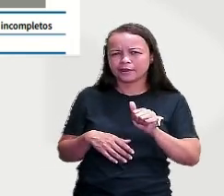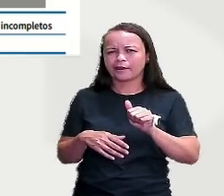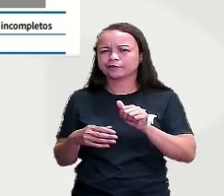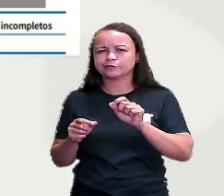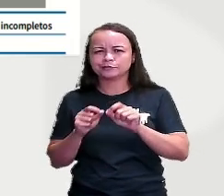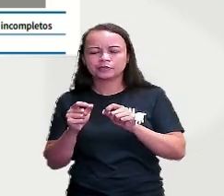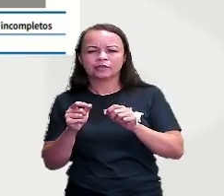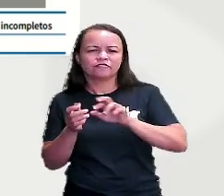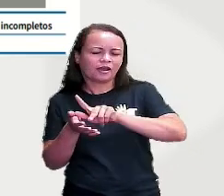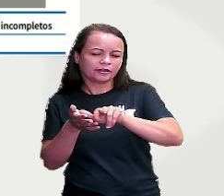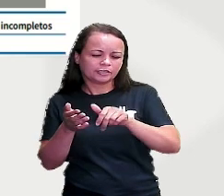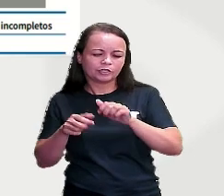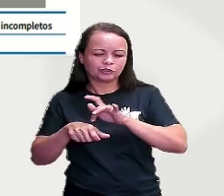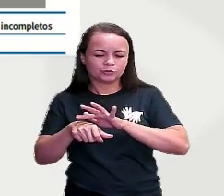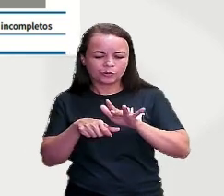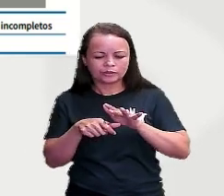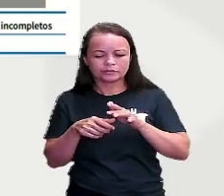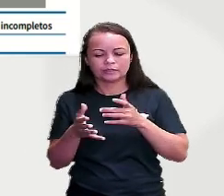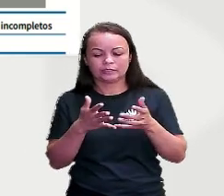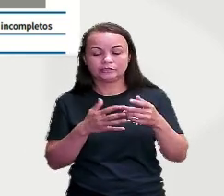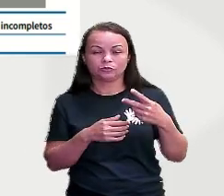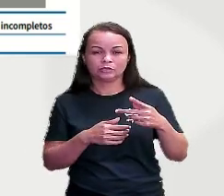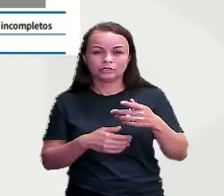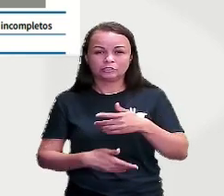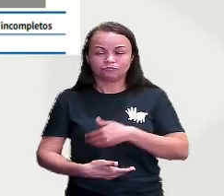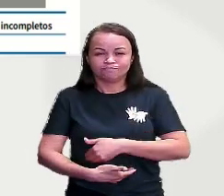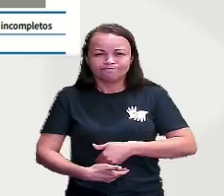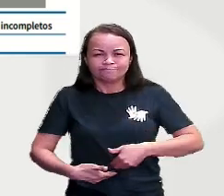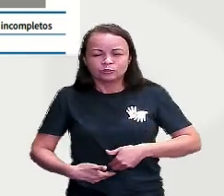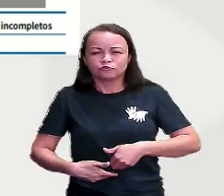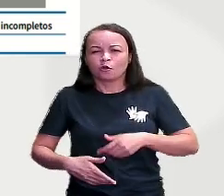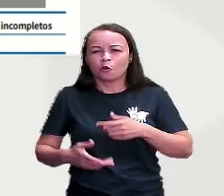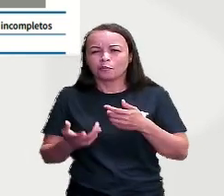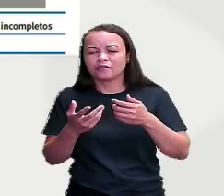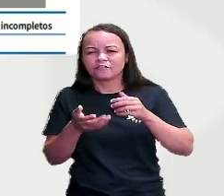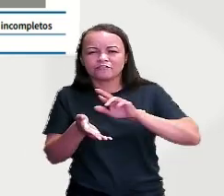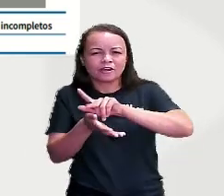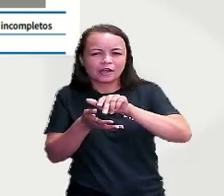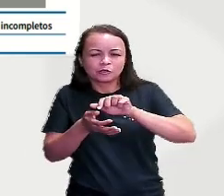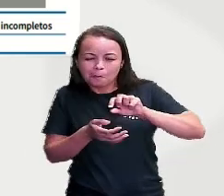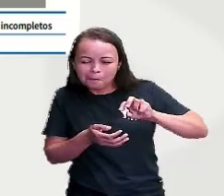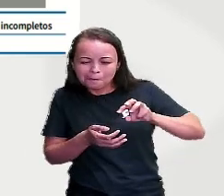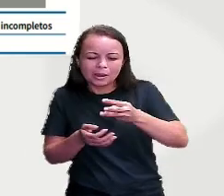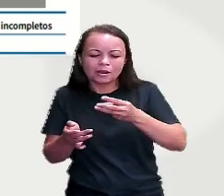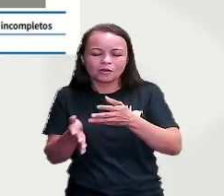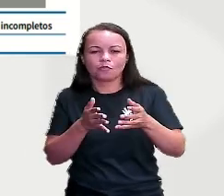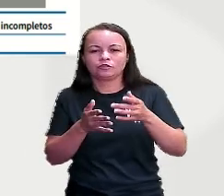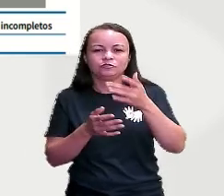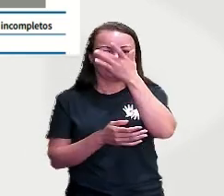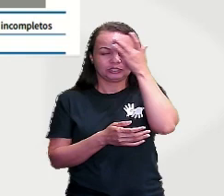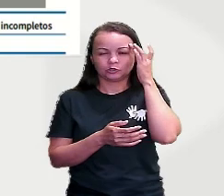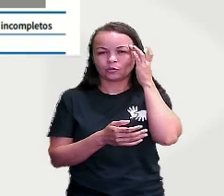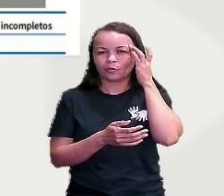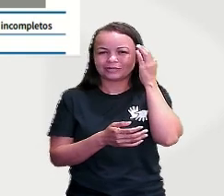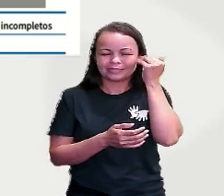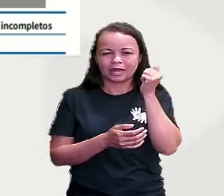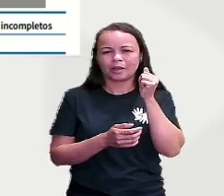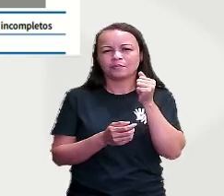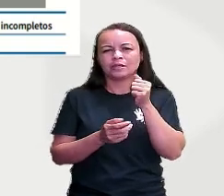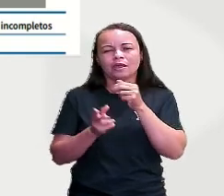Mais de 800 milhões de pessoas sabem como é dormir com fome, e a maioria é composta por mulheres e crianças.